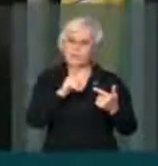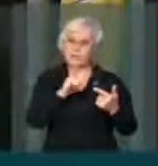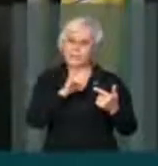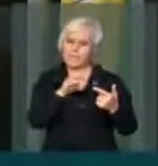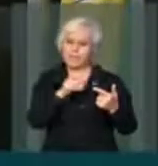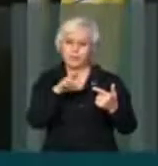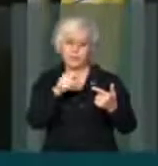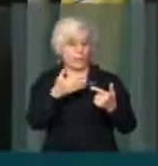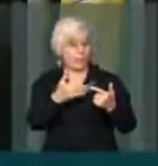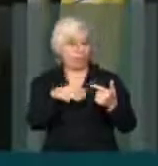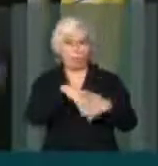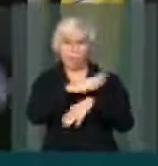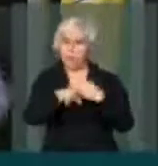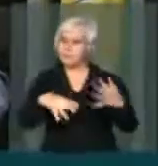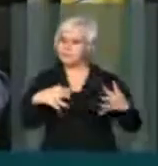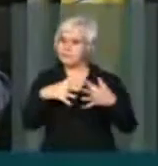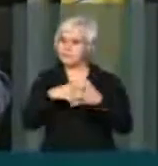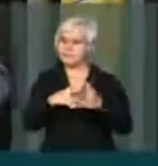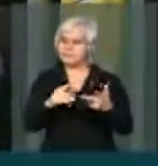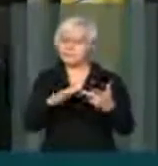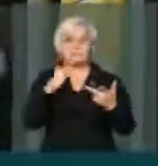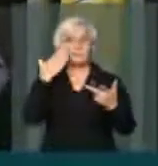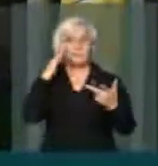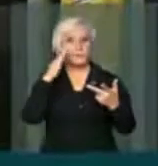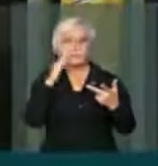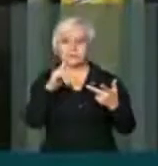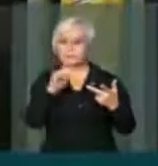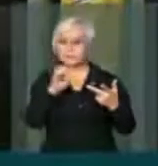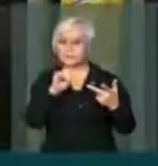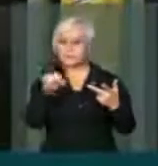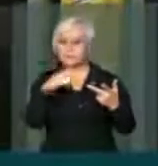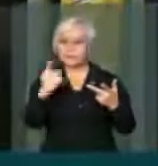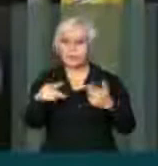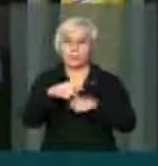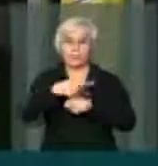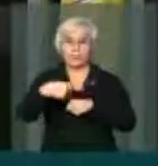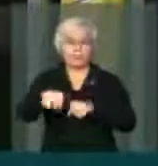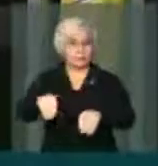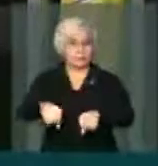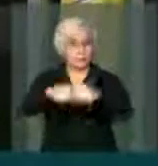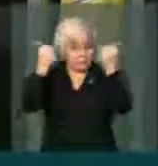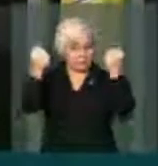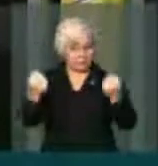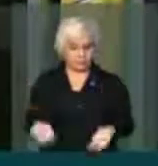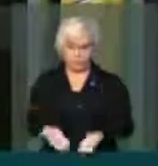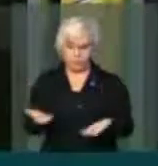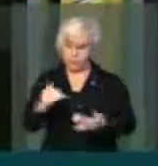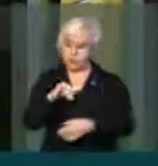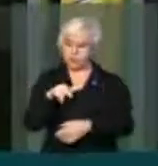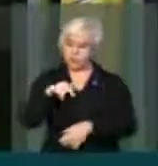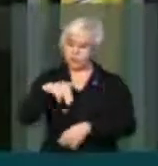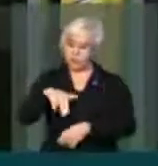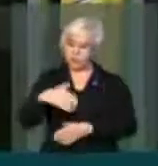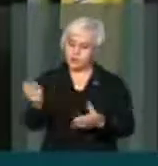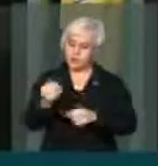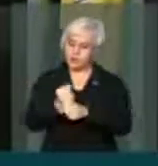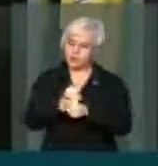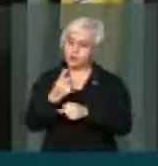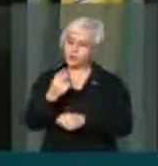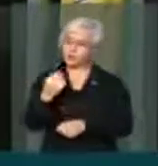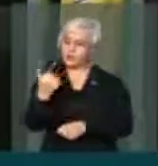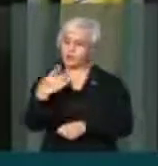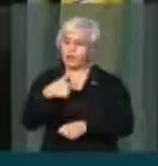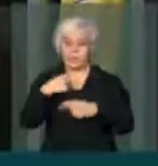generalizada. Fala que entende de gestão. Quebrou o país. E em junho desse ano, de 2014, eu